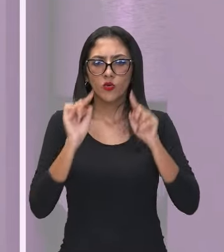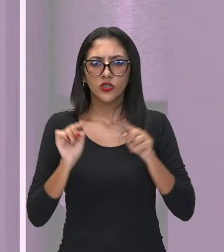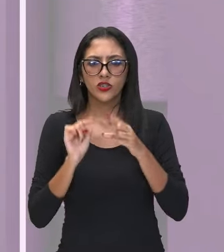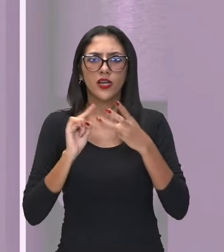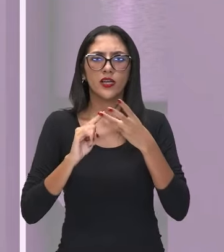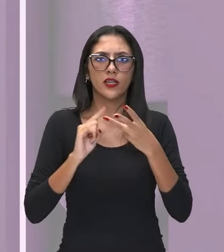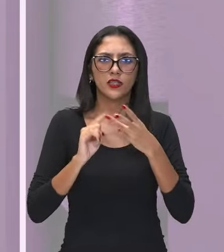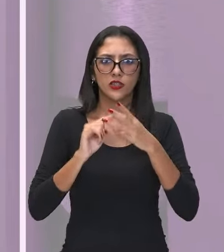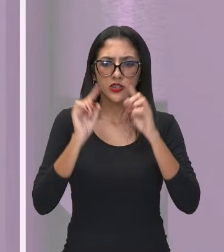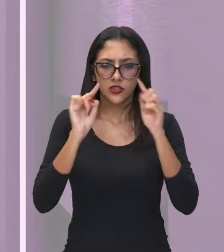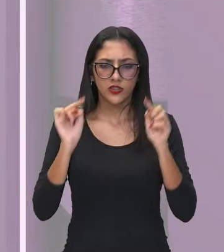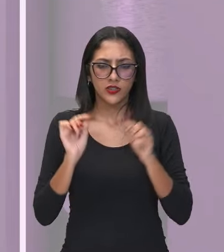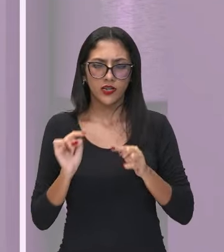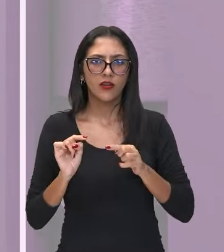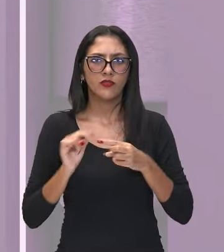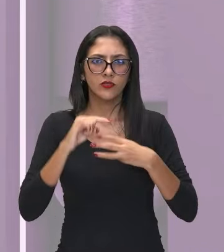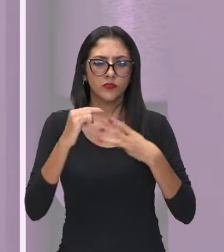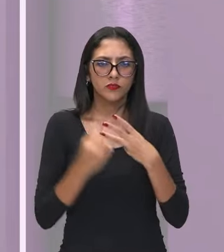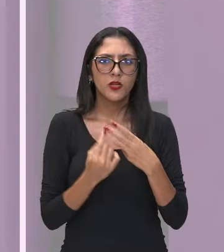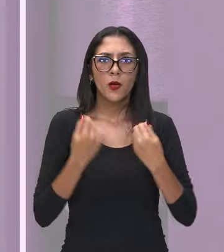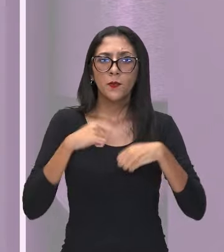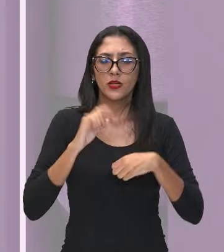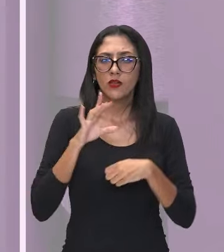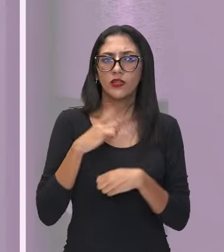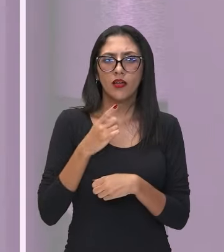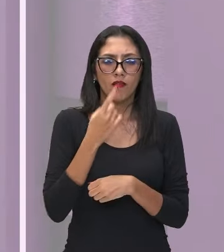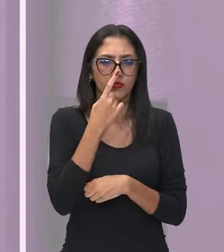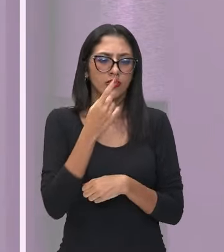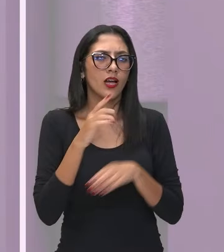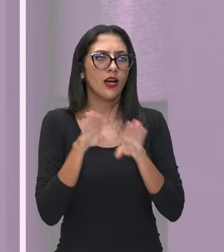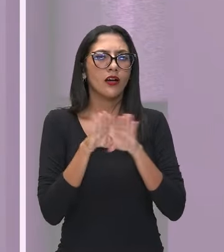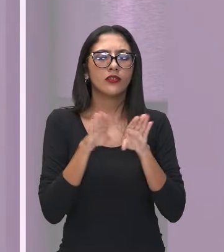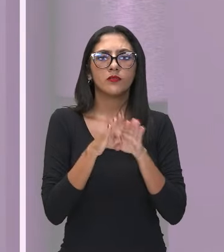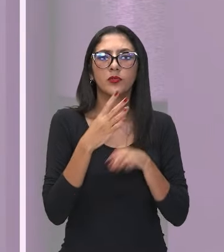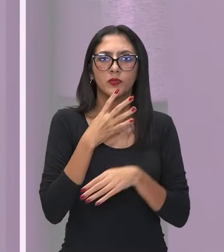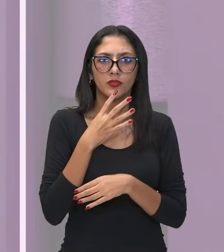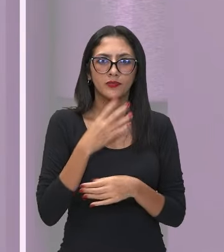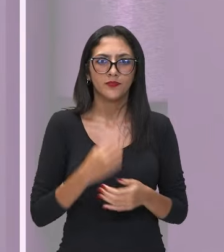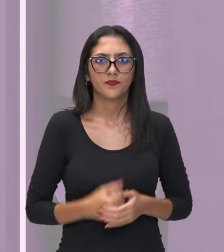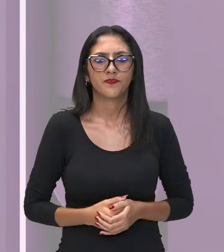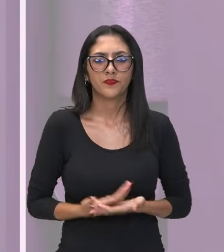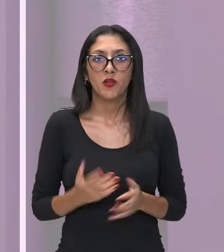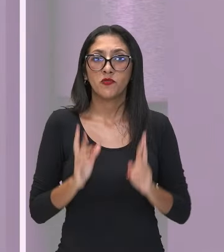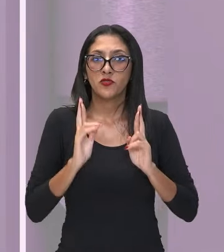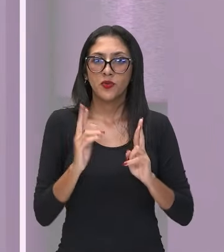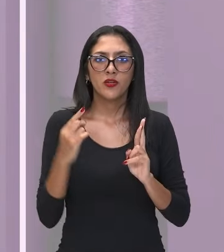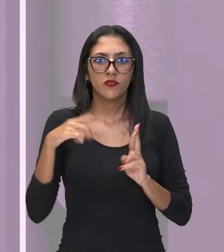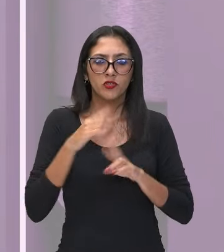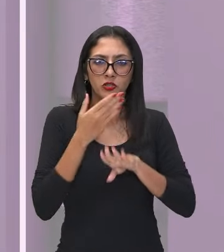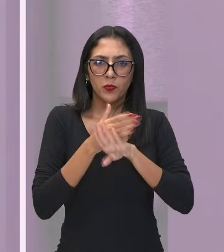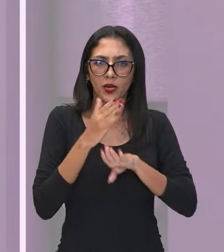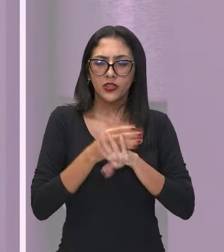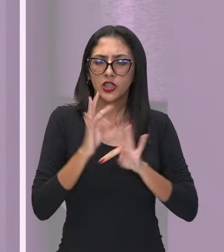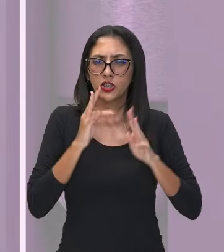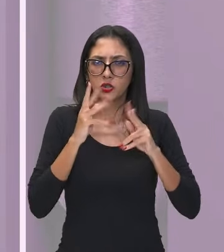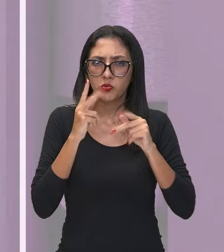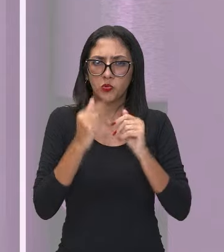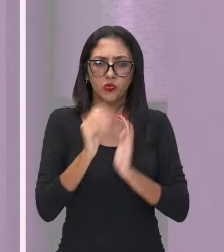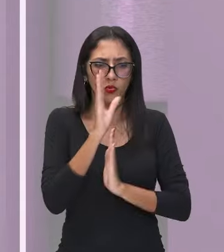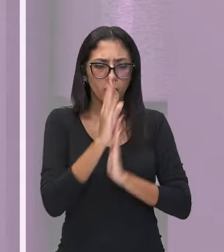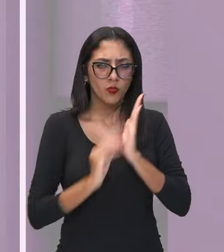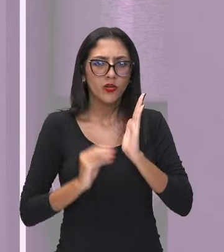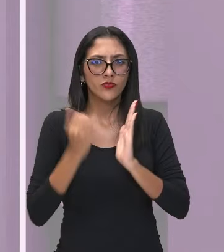chave. Tudo requer intimidade, tudo requer prática. Então, espero que vocês tenham feito todas as anotações aqui